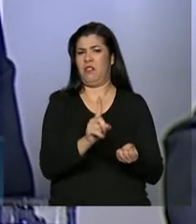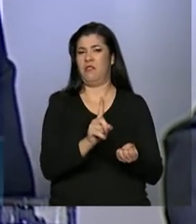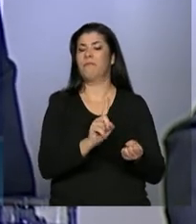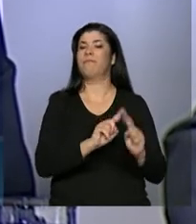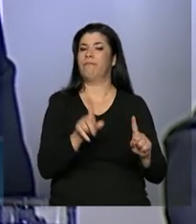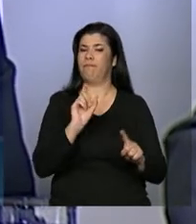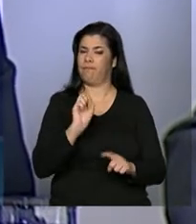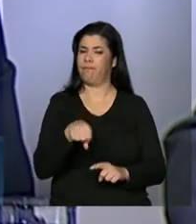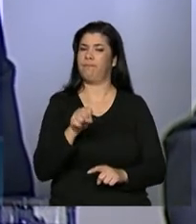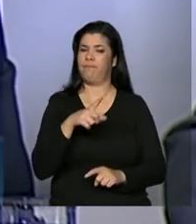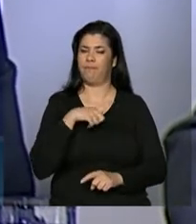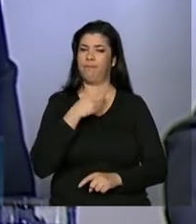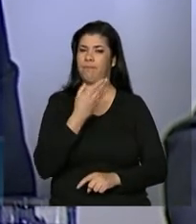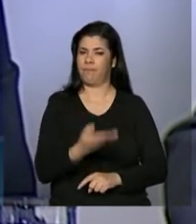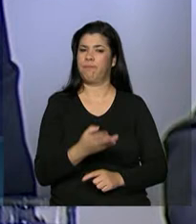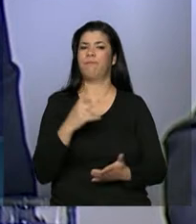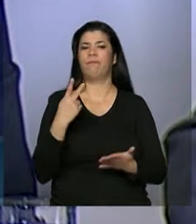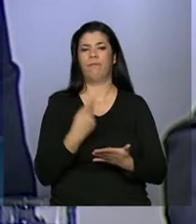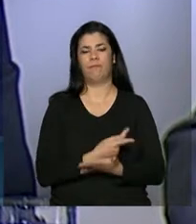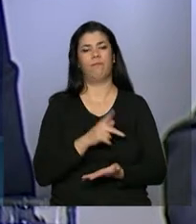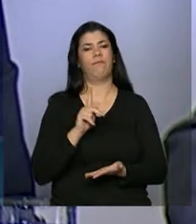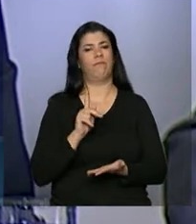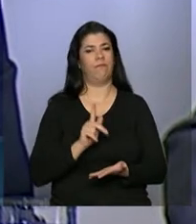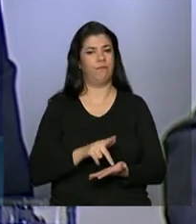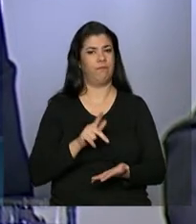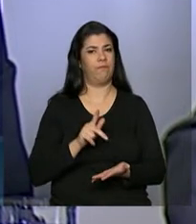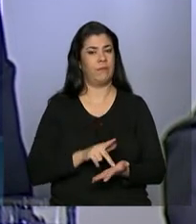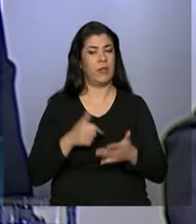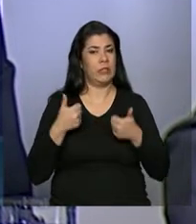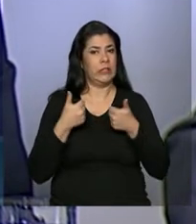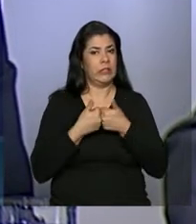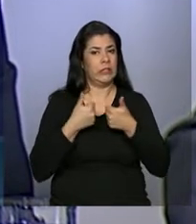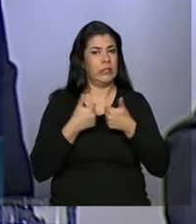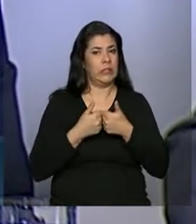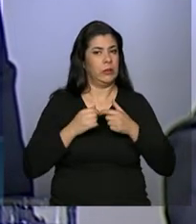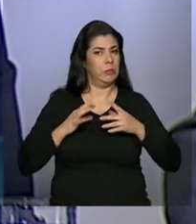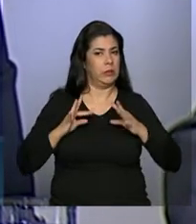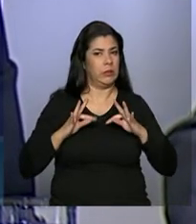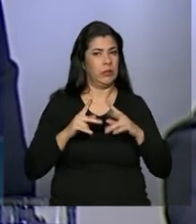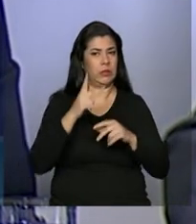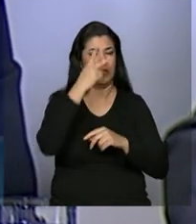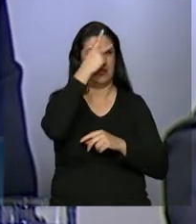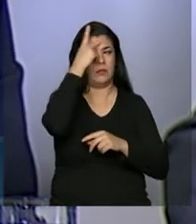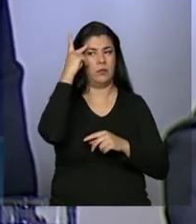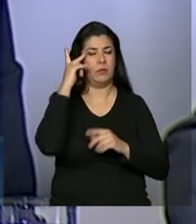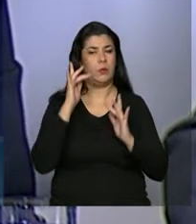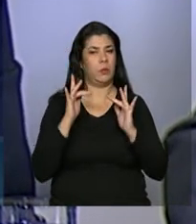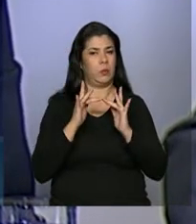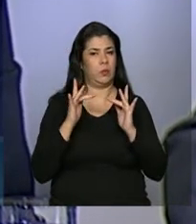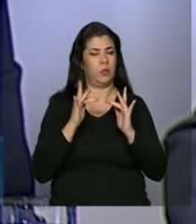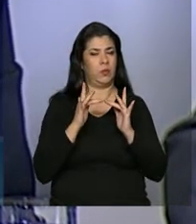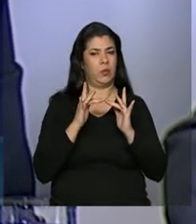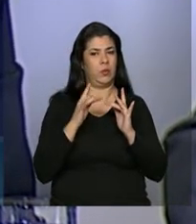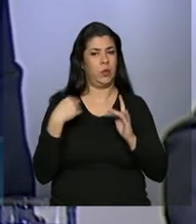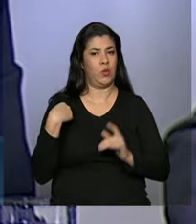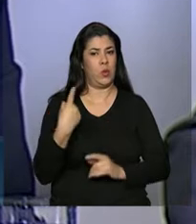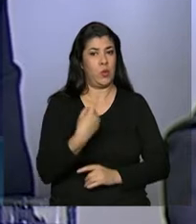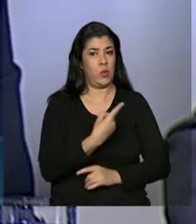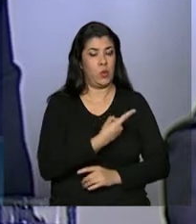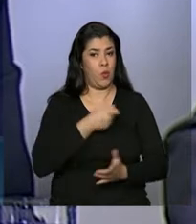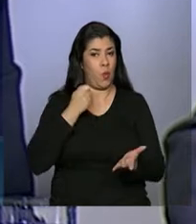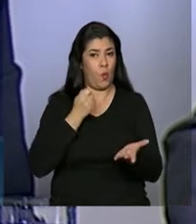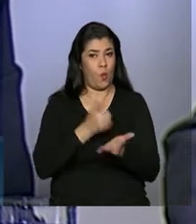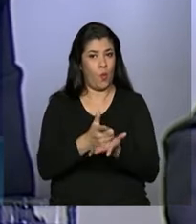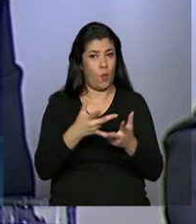existe. Ele existe e está muito perto de todos nós. Consumimos produtos